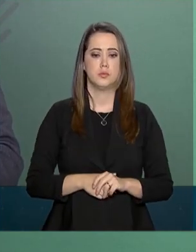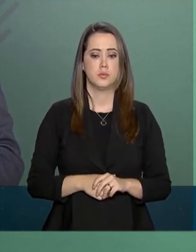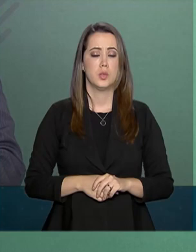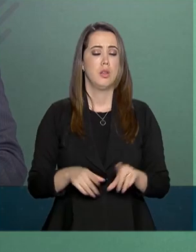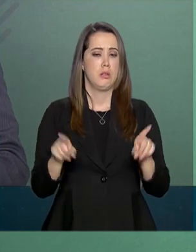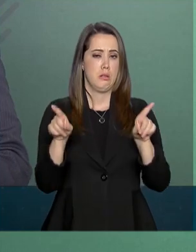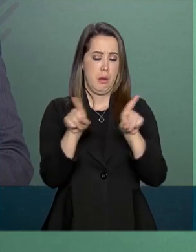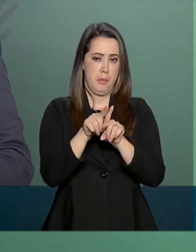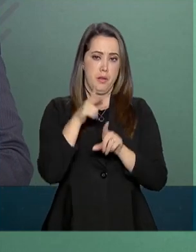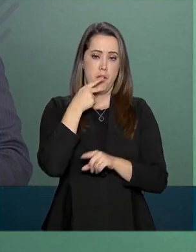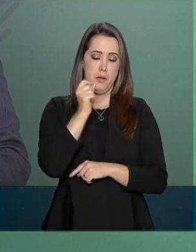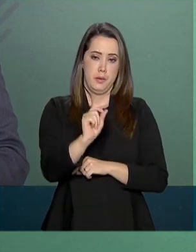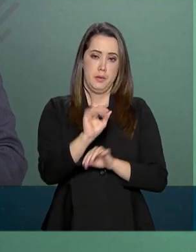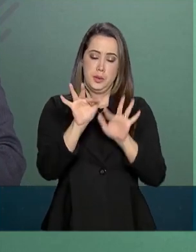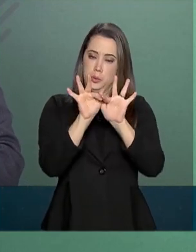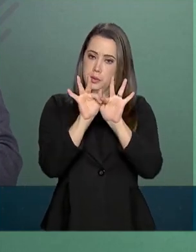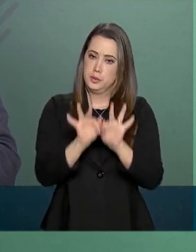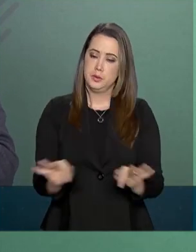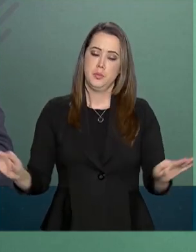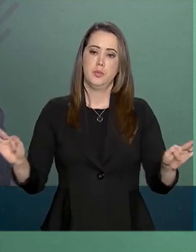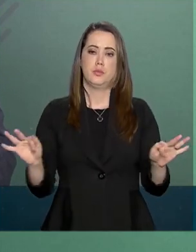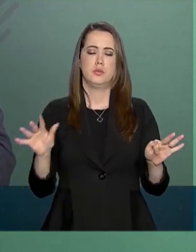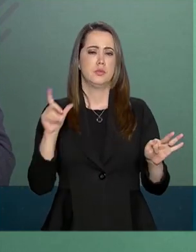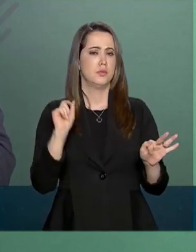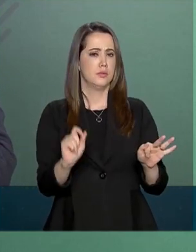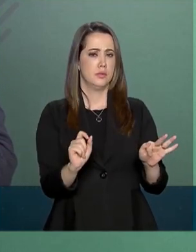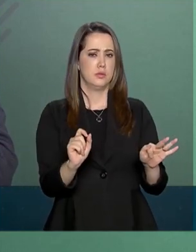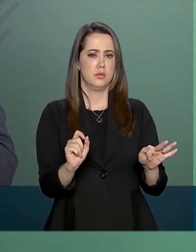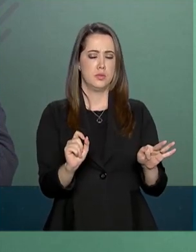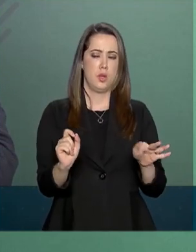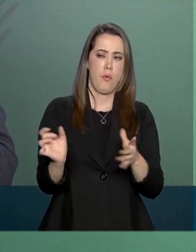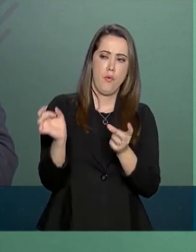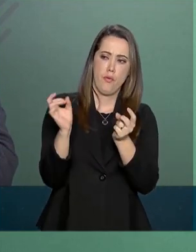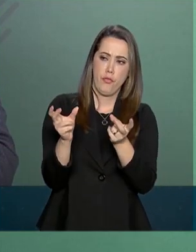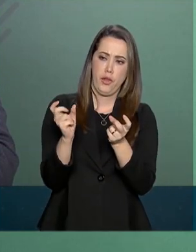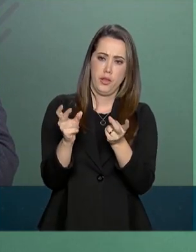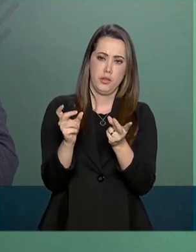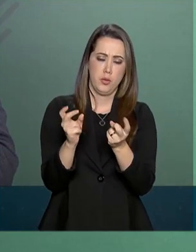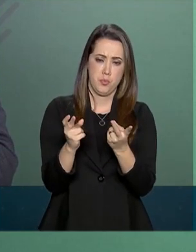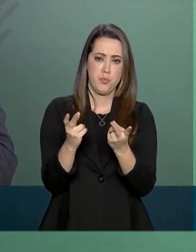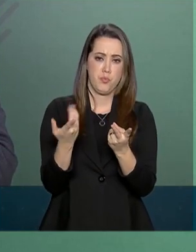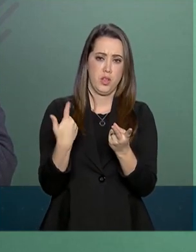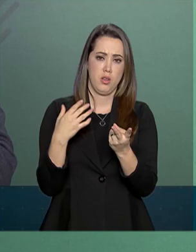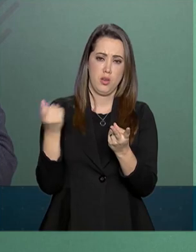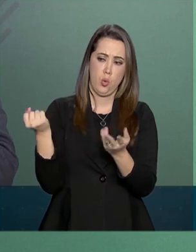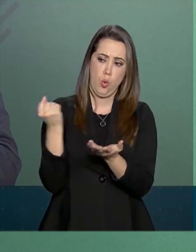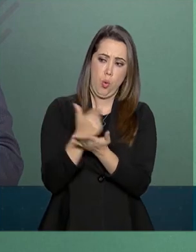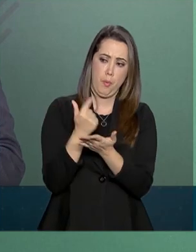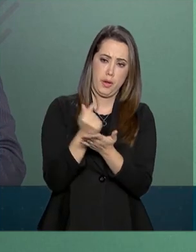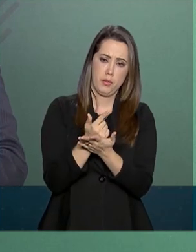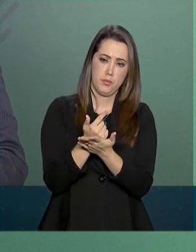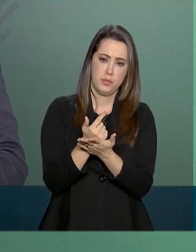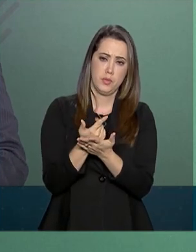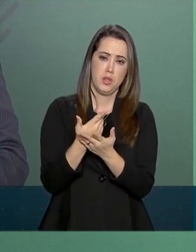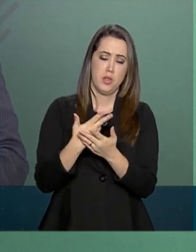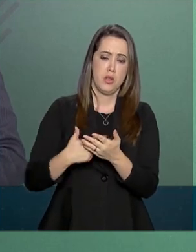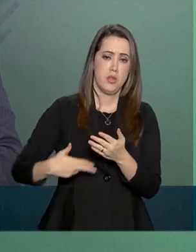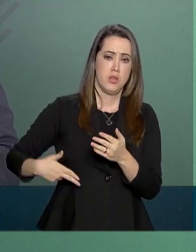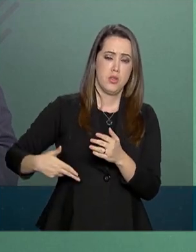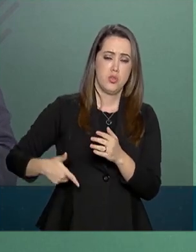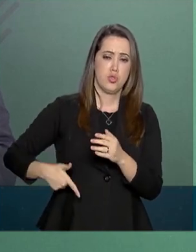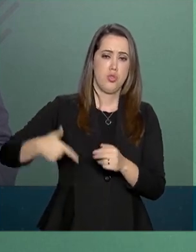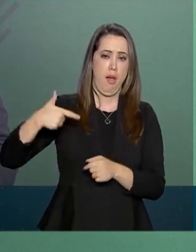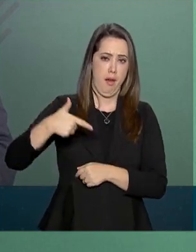Trata também da desburocratização, comercialização e importação de armas